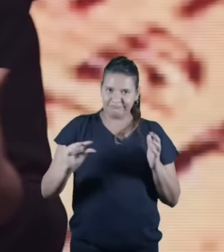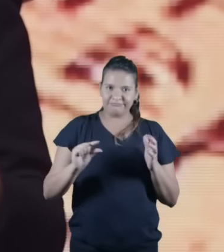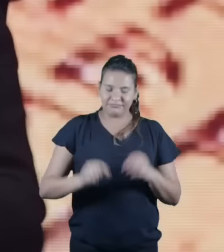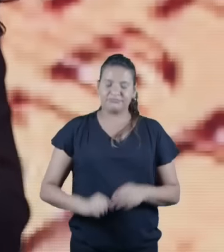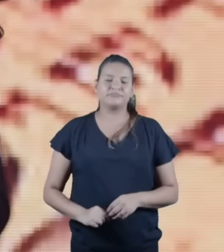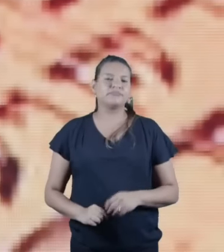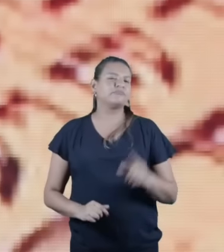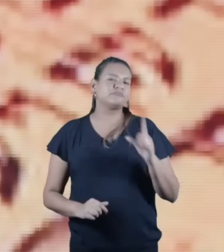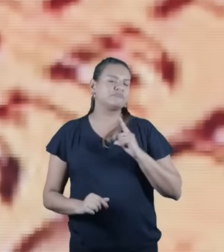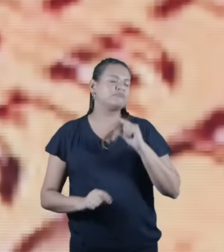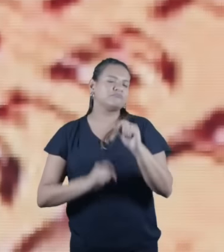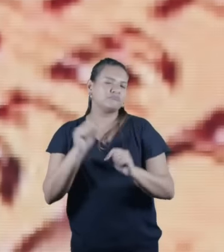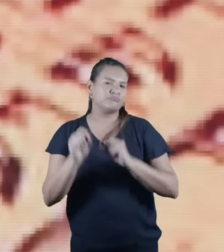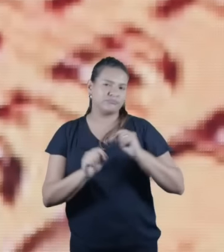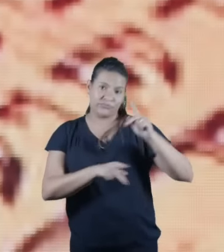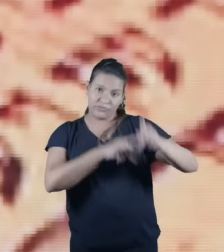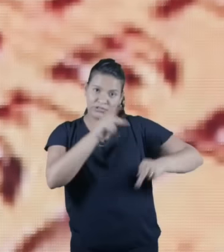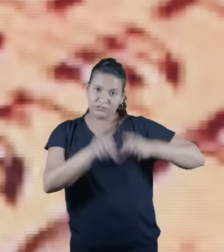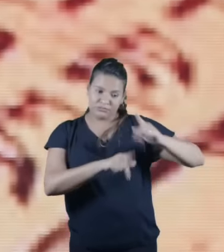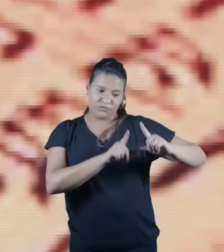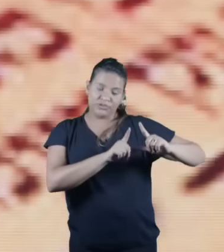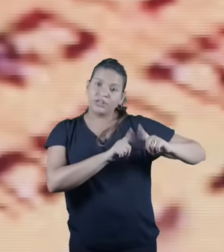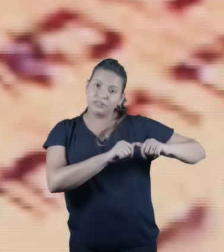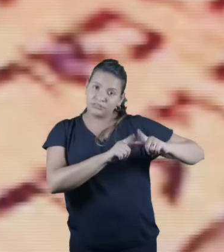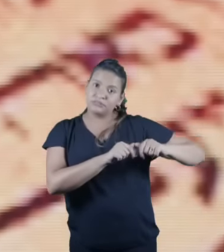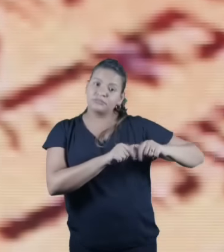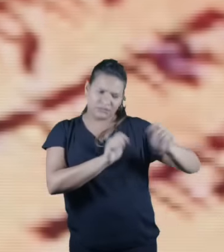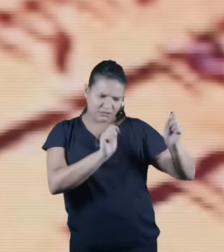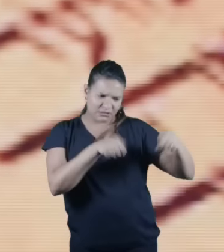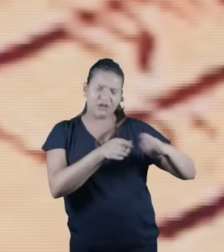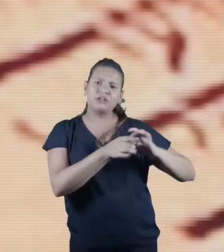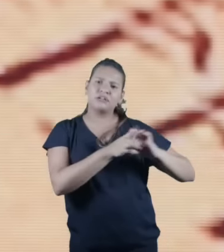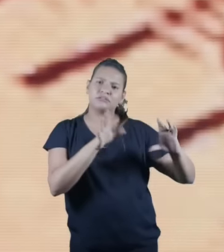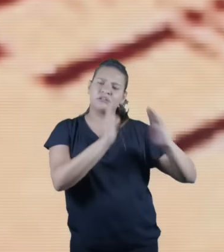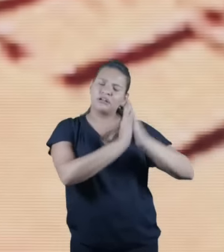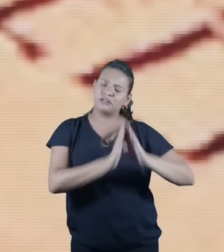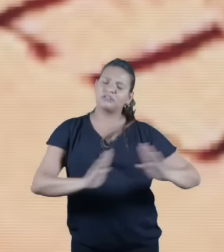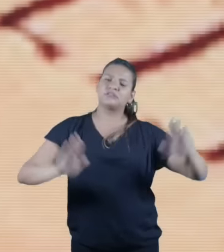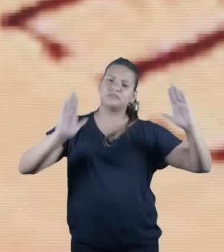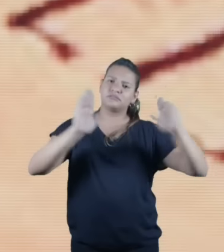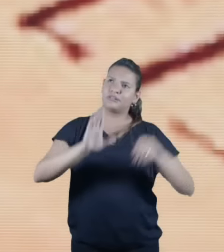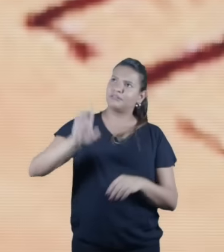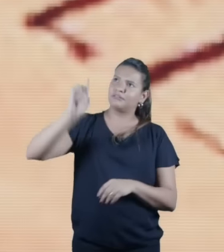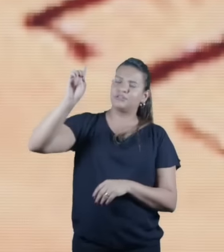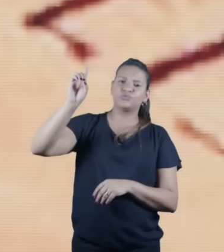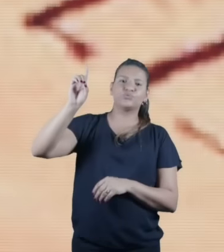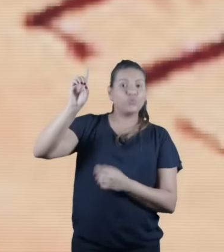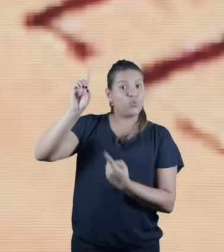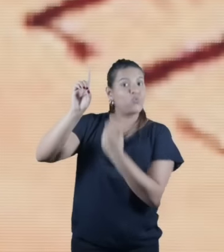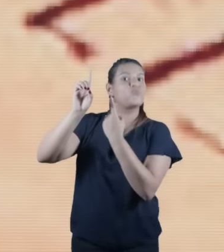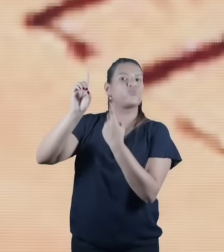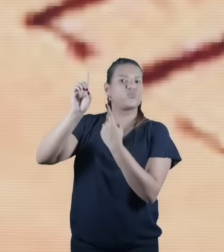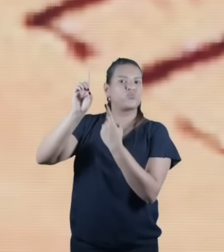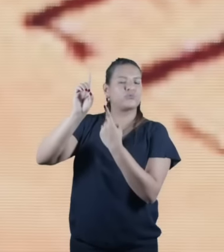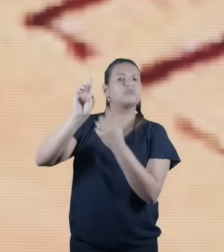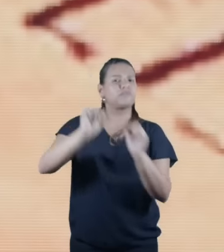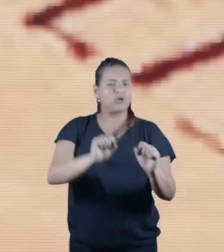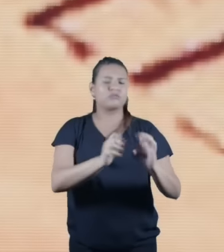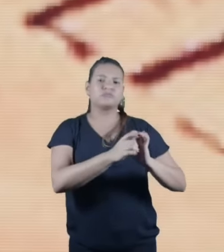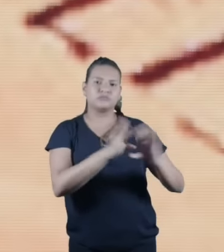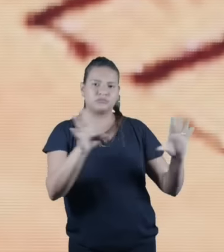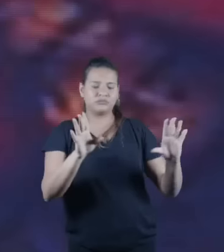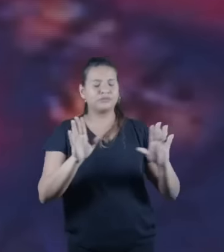livre, onde o povo de Israel podia adorar a um só Deus em liberdade. Mas, infelizmente,